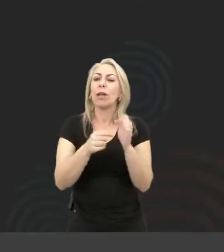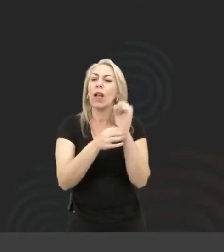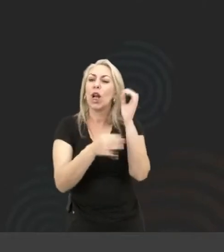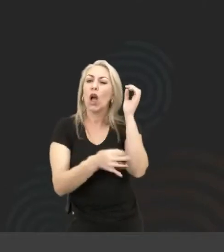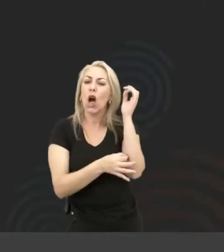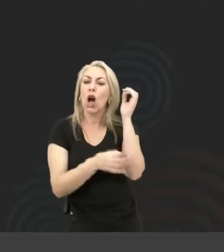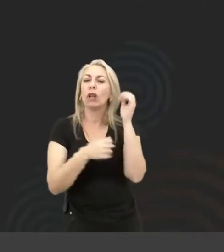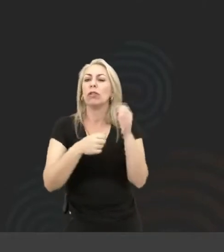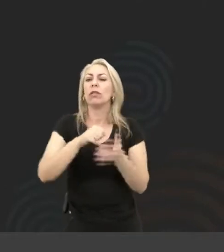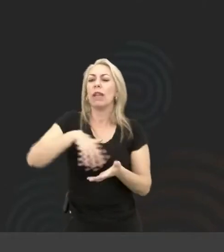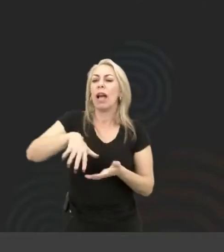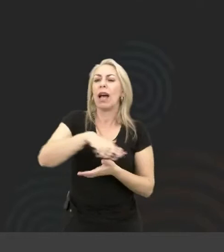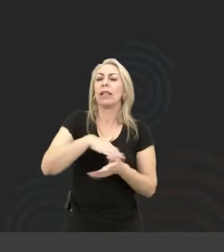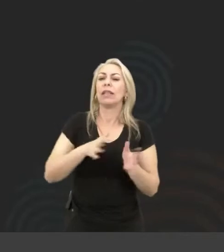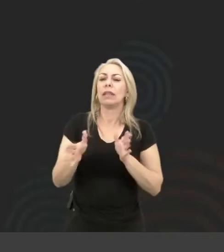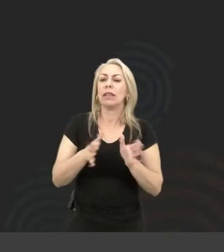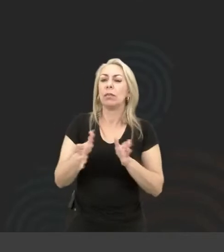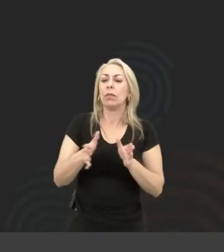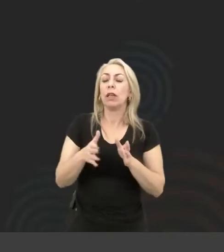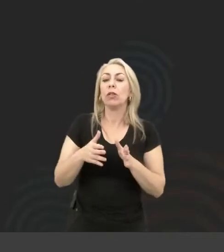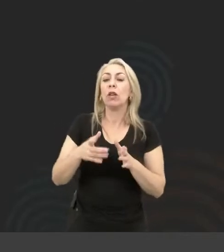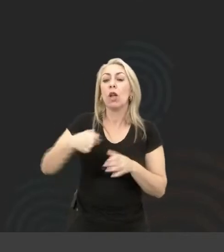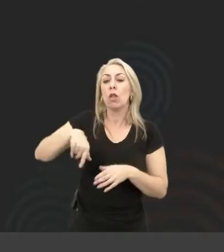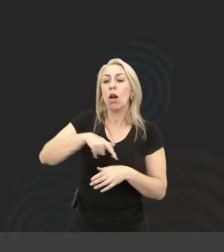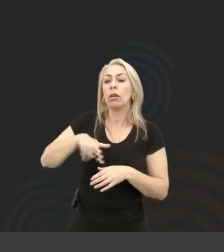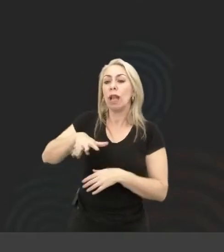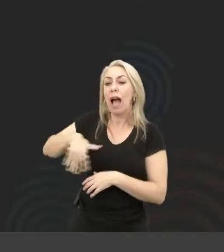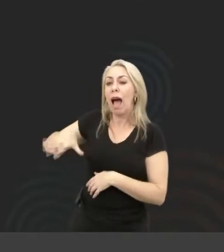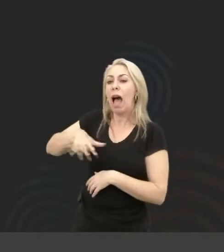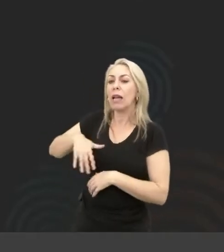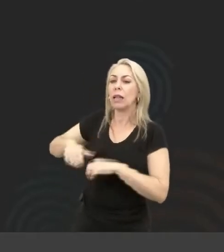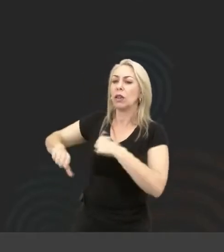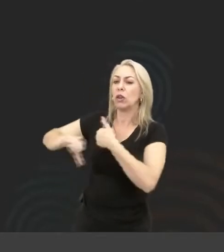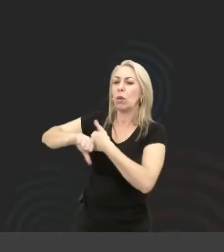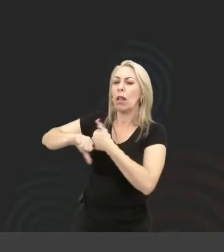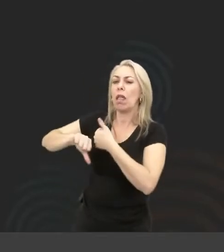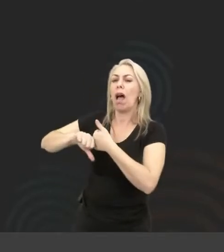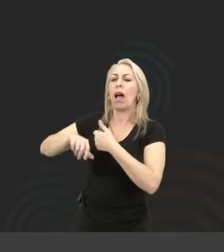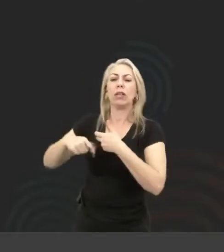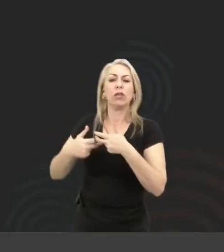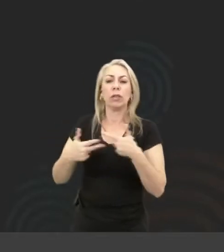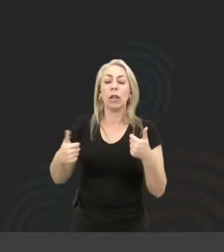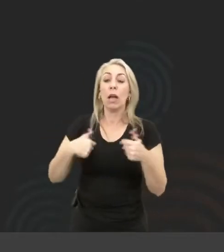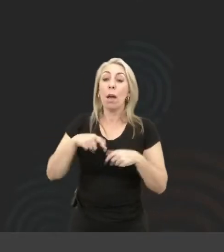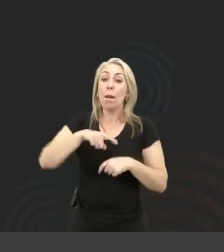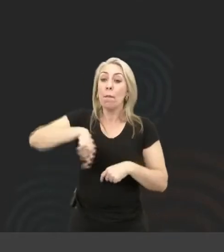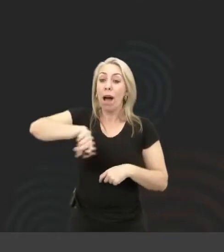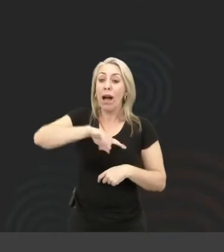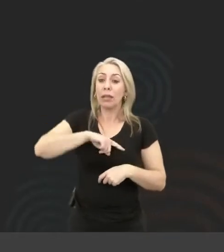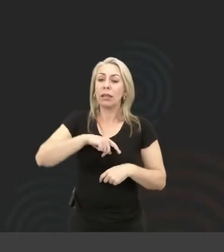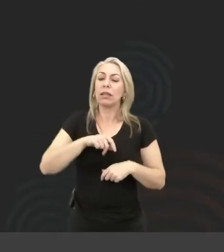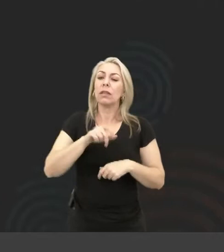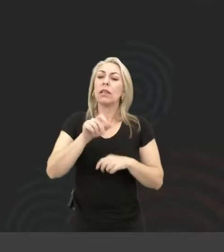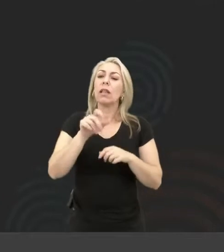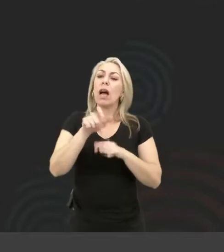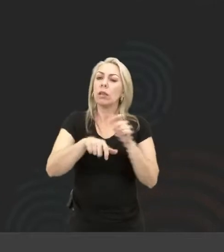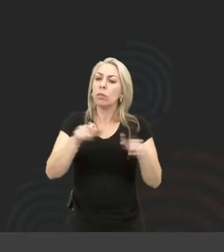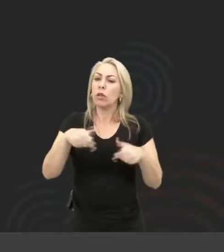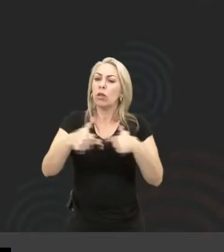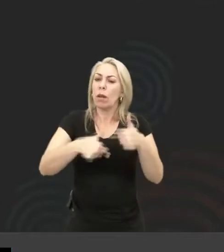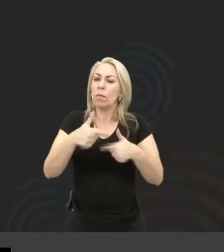somos da área de acessibilidade, nós somos mais da área de qualidade e tudo mais. Mas a galera que está no código,